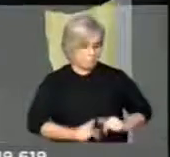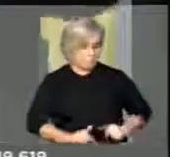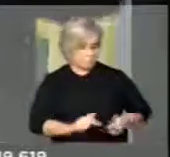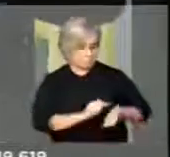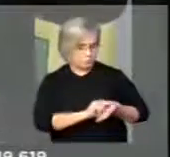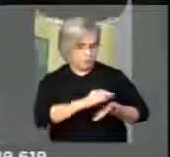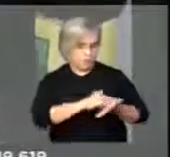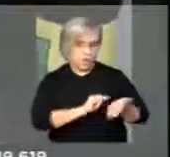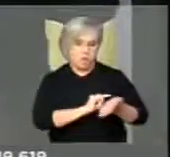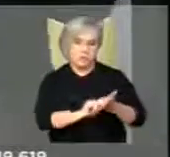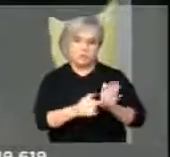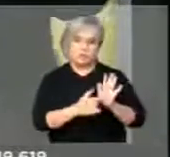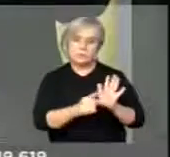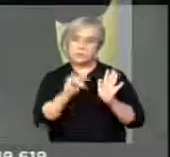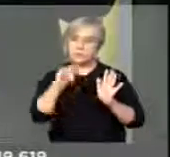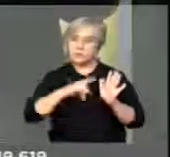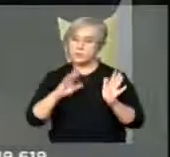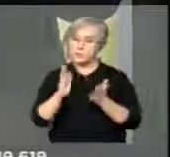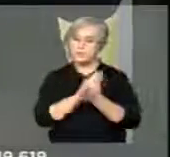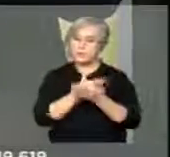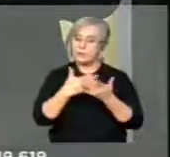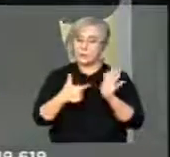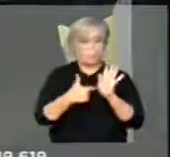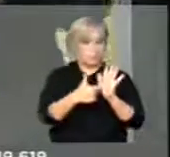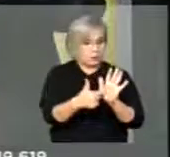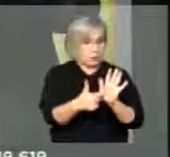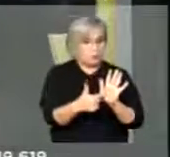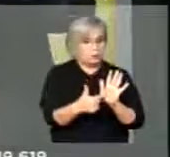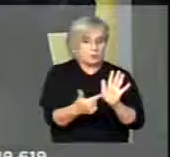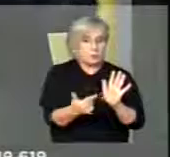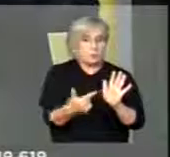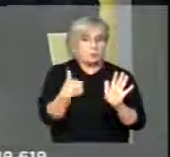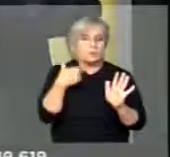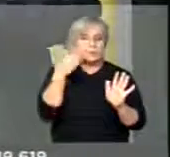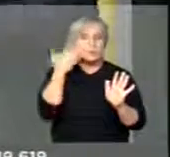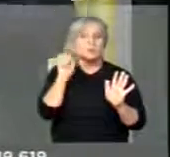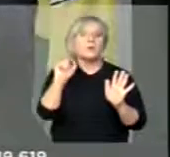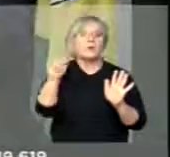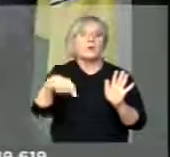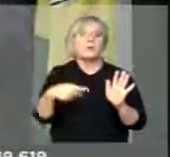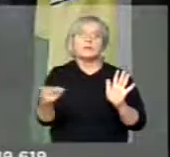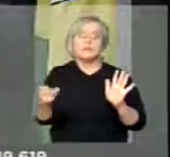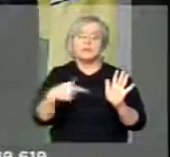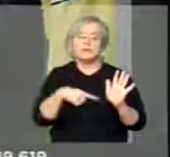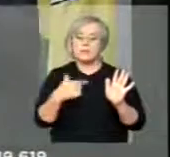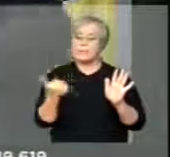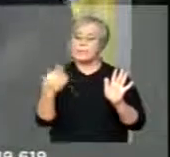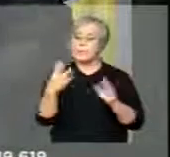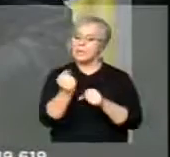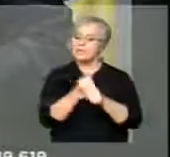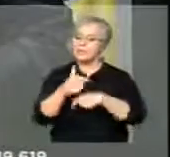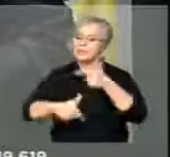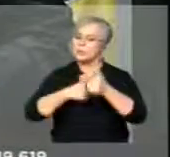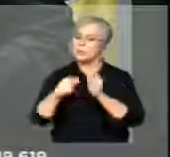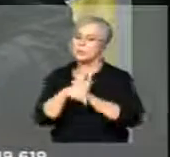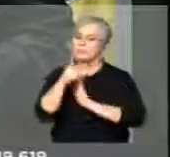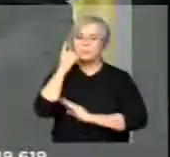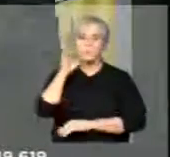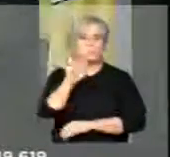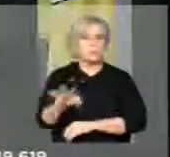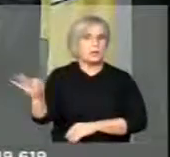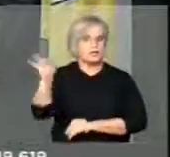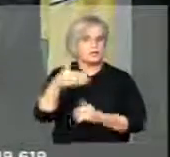Porque se tivesse alguma coisa, eu ia ver o que, ia analisar o que está acontecendo. São 14 anos de mandato que eu tenho.